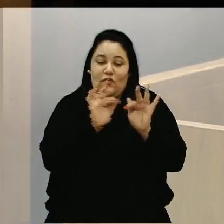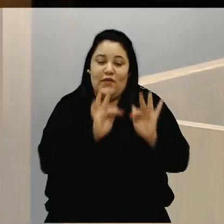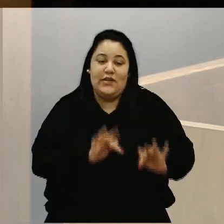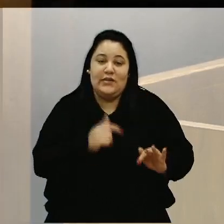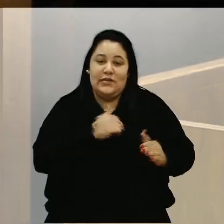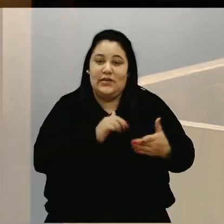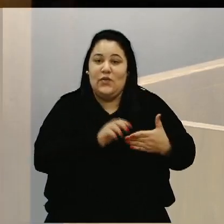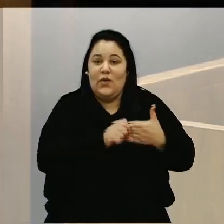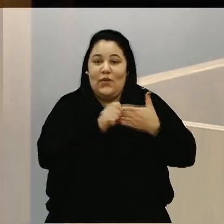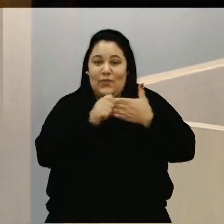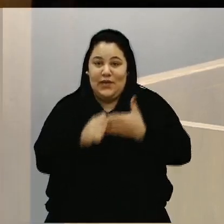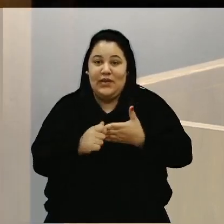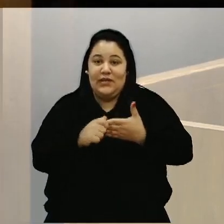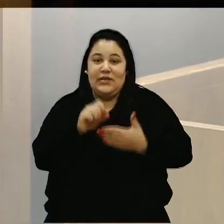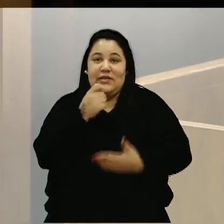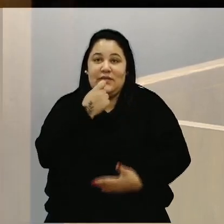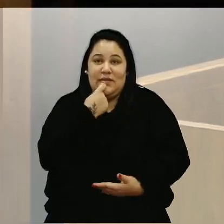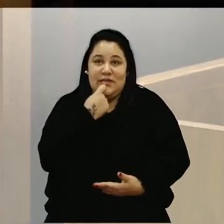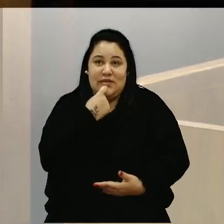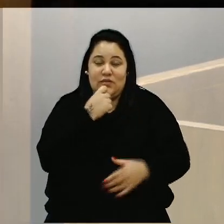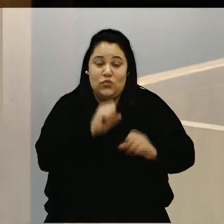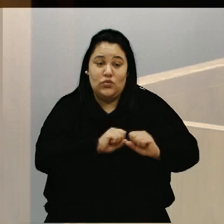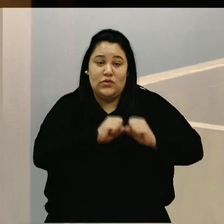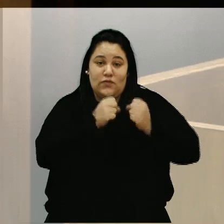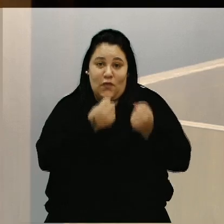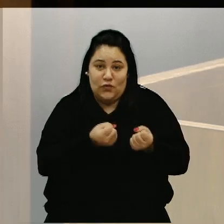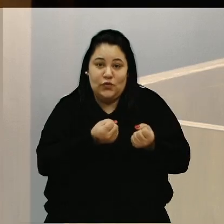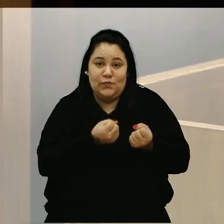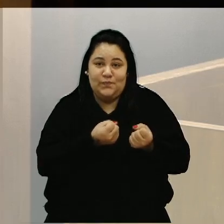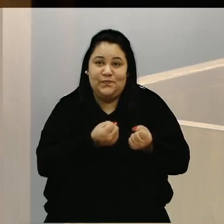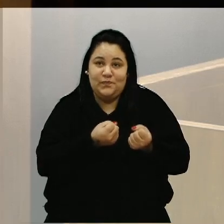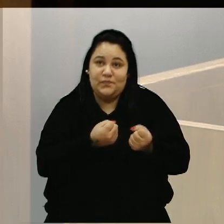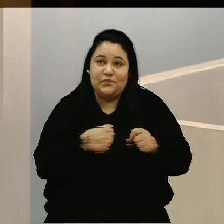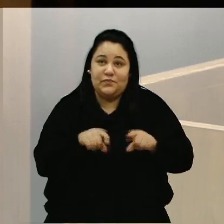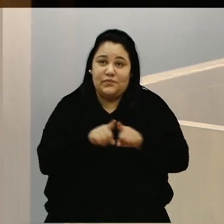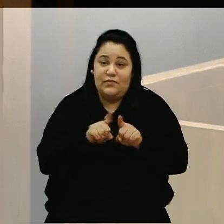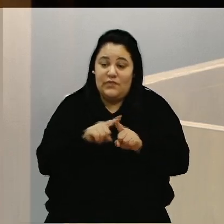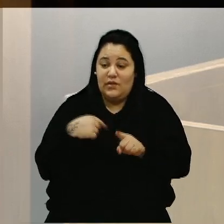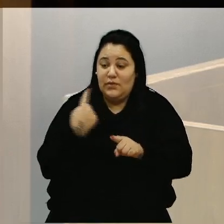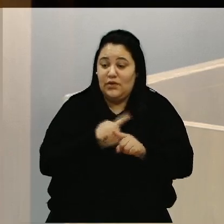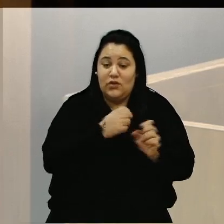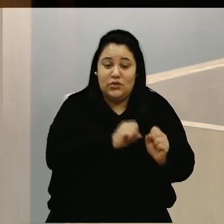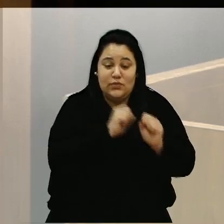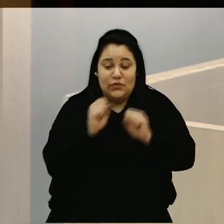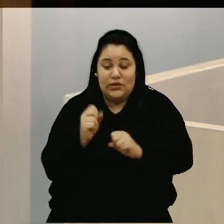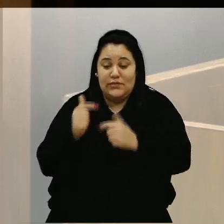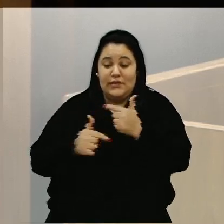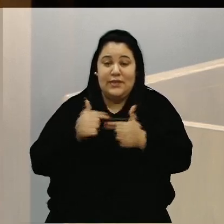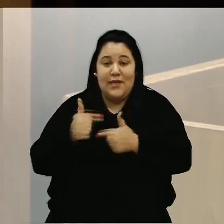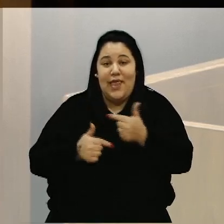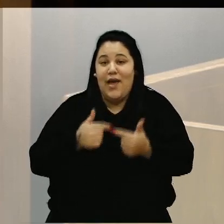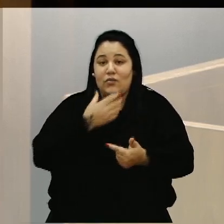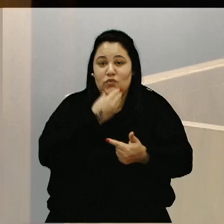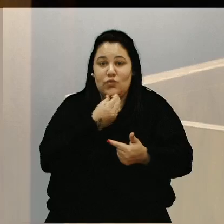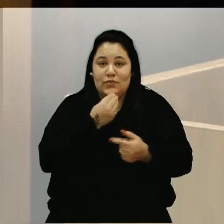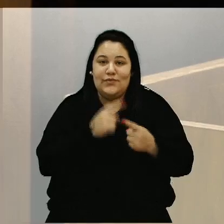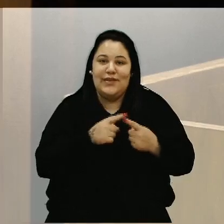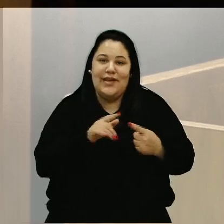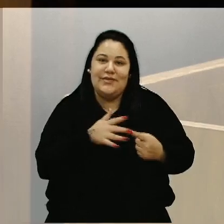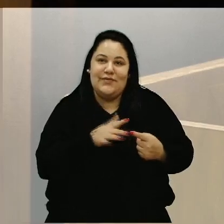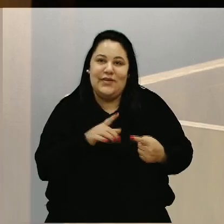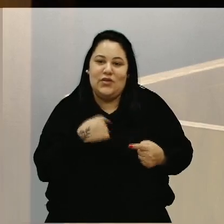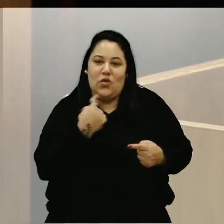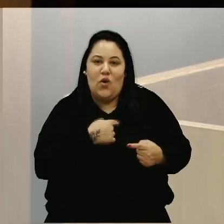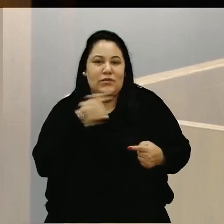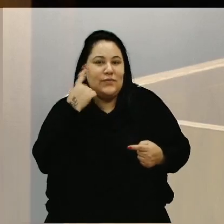na sexta-feira, um esforço muito grande para que a gente possa trabalhar com esses homens, porque, geralmente, quando a gente pensa,